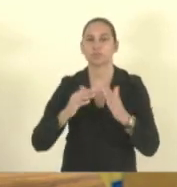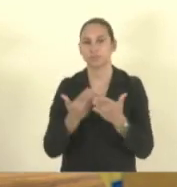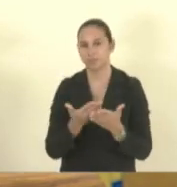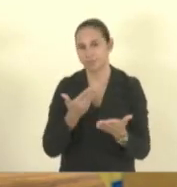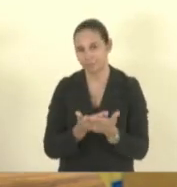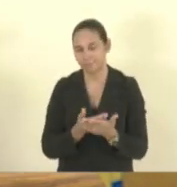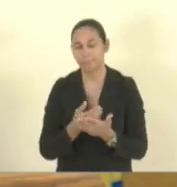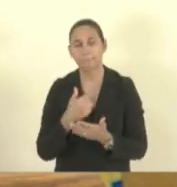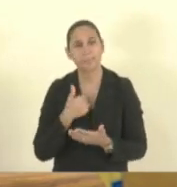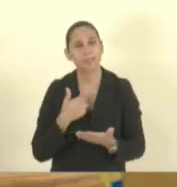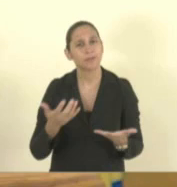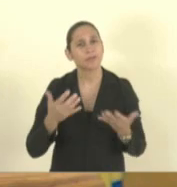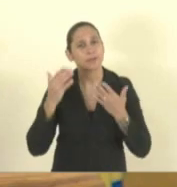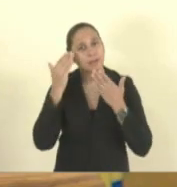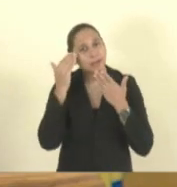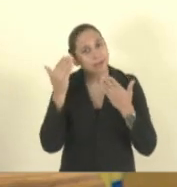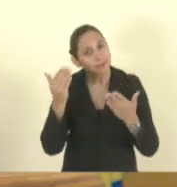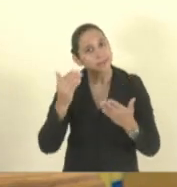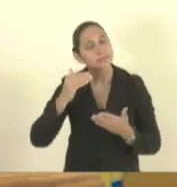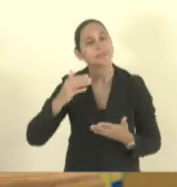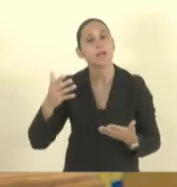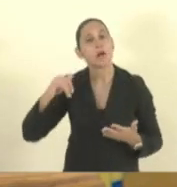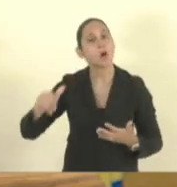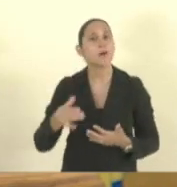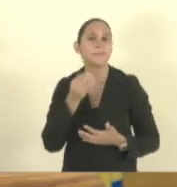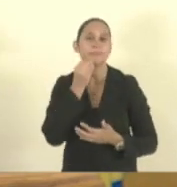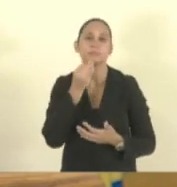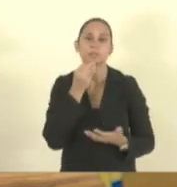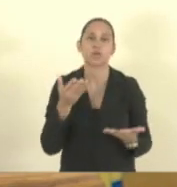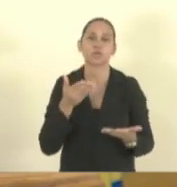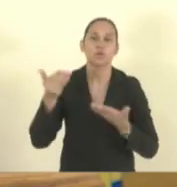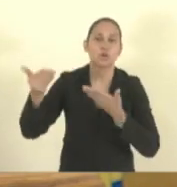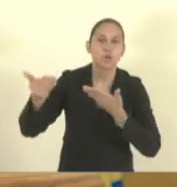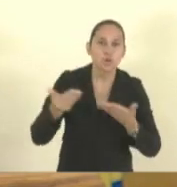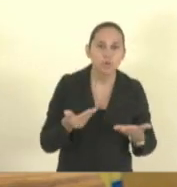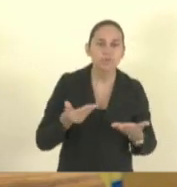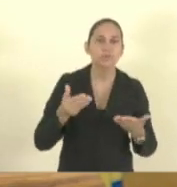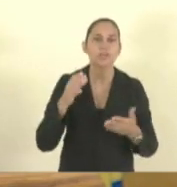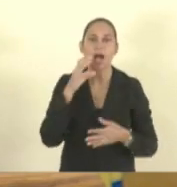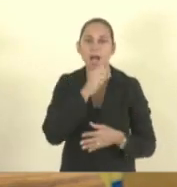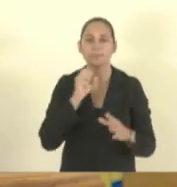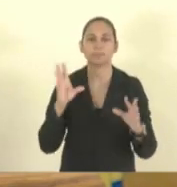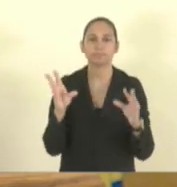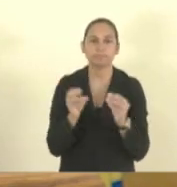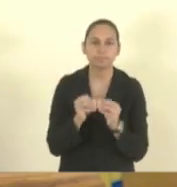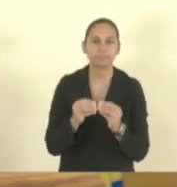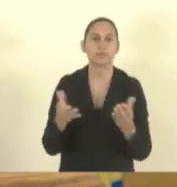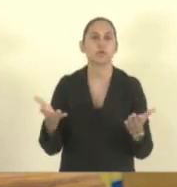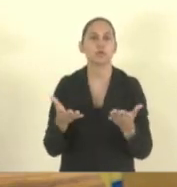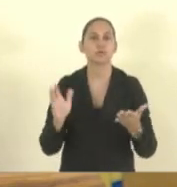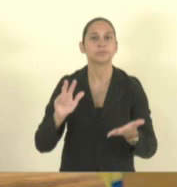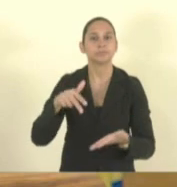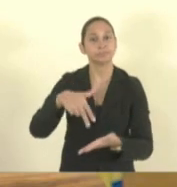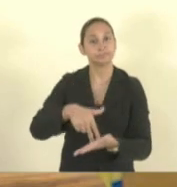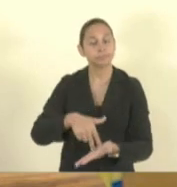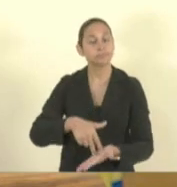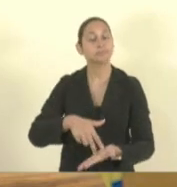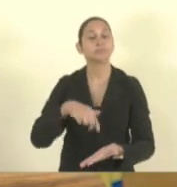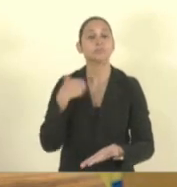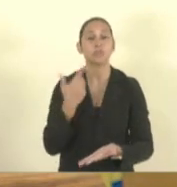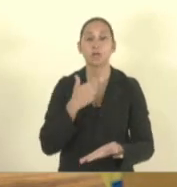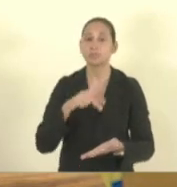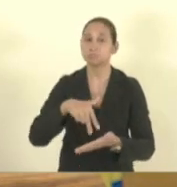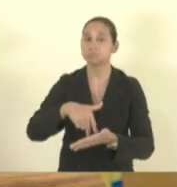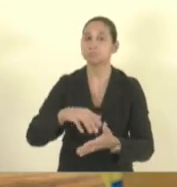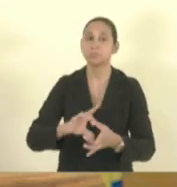eu queria agradecer o convite da gente poder ter esse pequeno e breve momento de fala e nos colocar à disposição para a